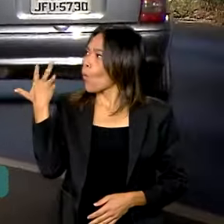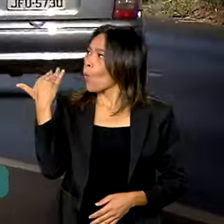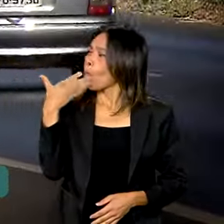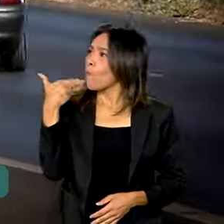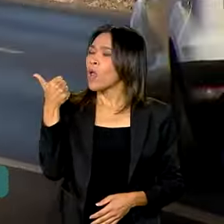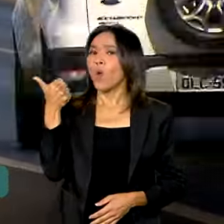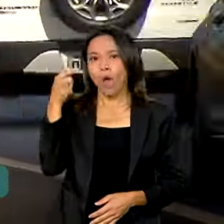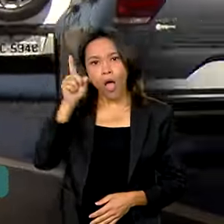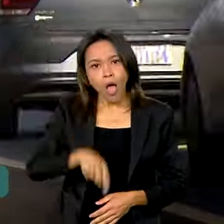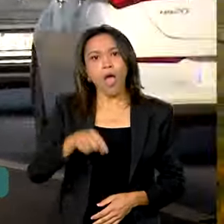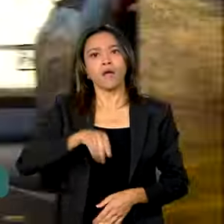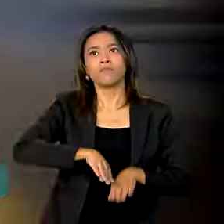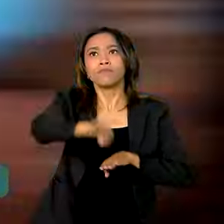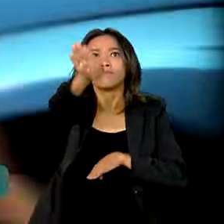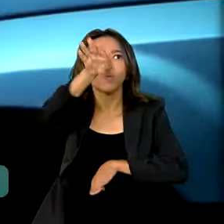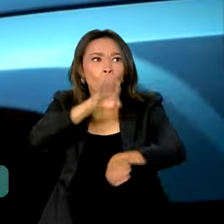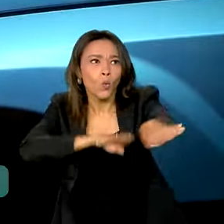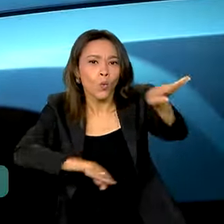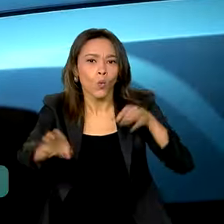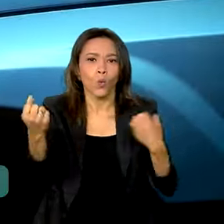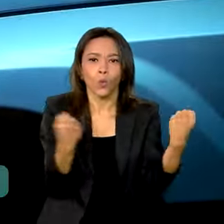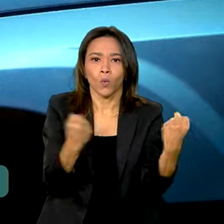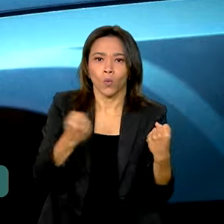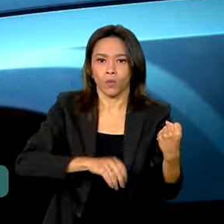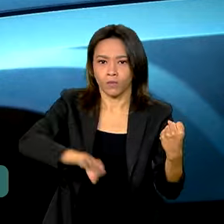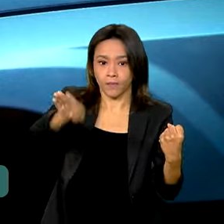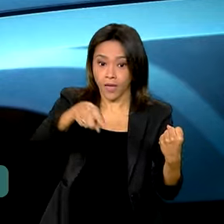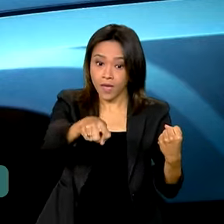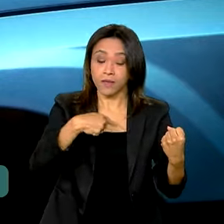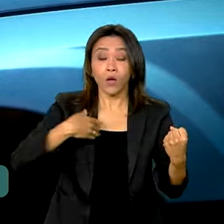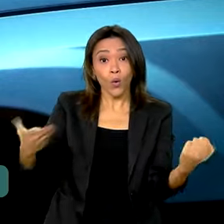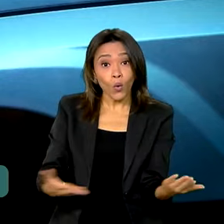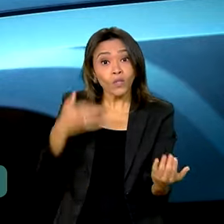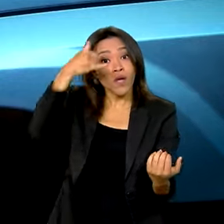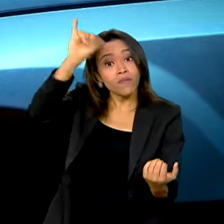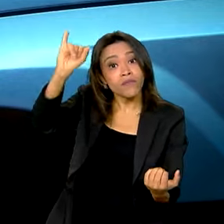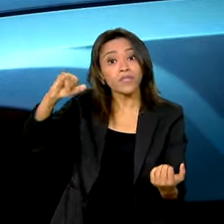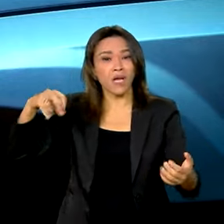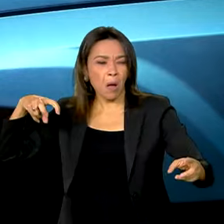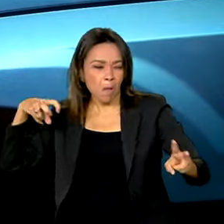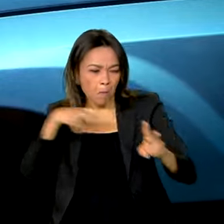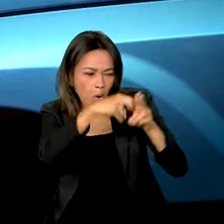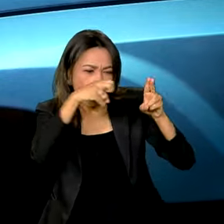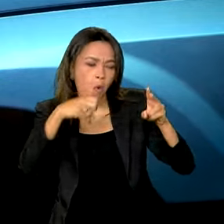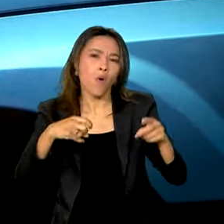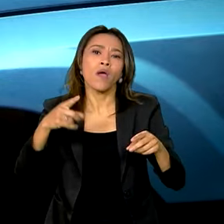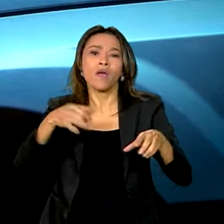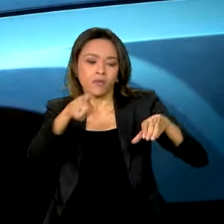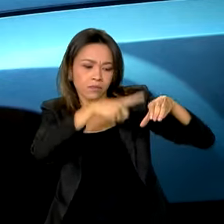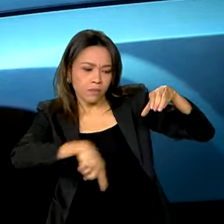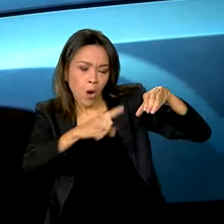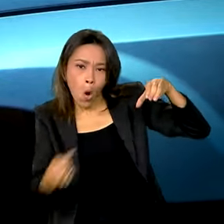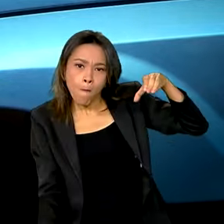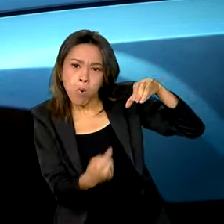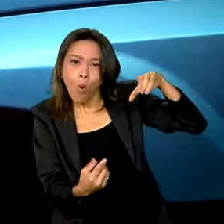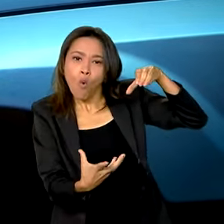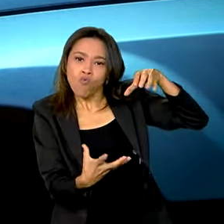condição das rodovias. Hoje você evita acidente, buraco, pneu estoura menos, combustível,